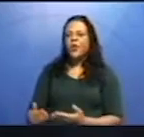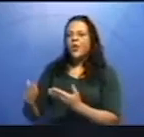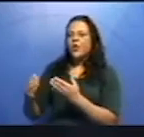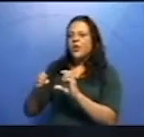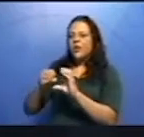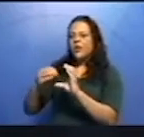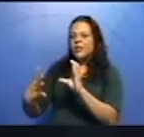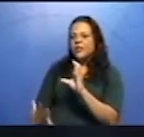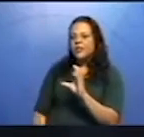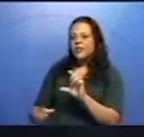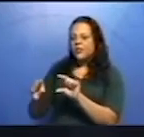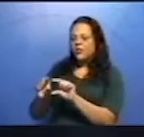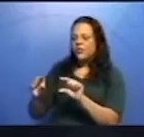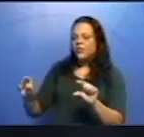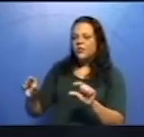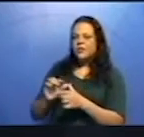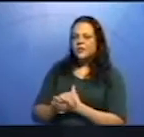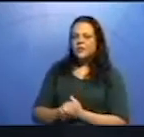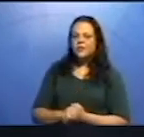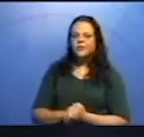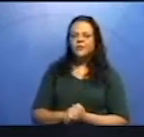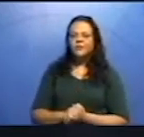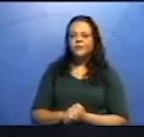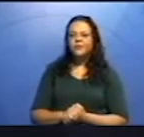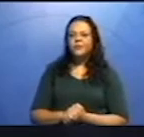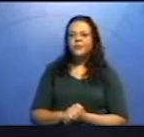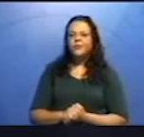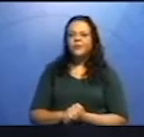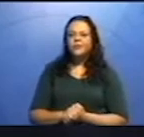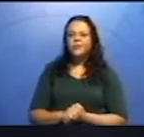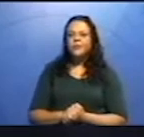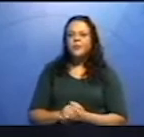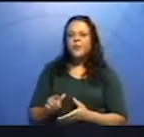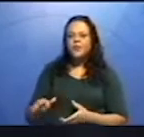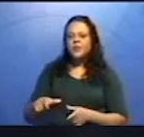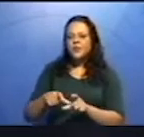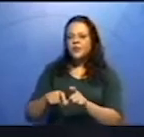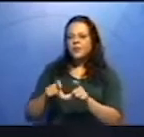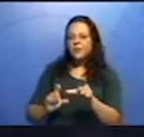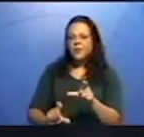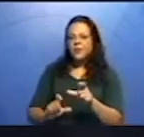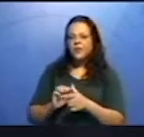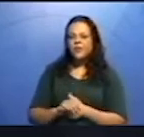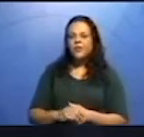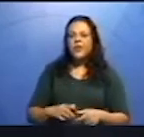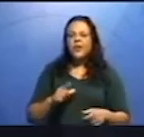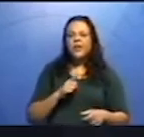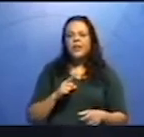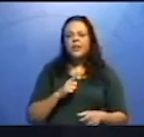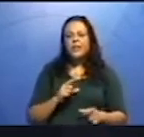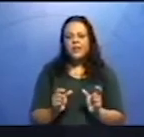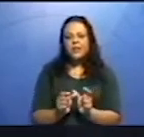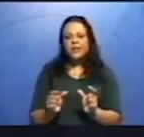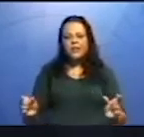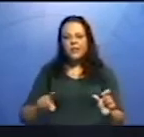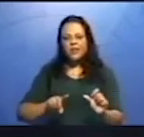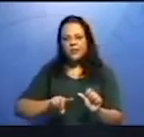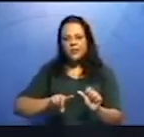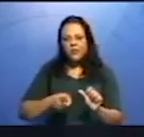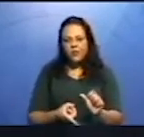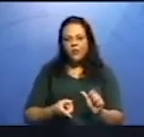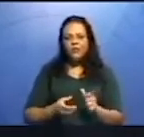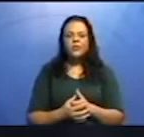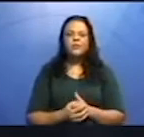São sintaticamente independentes. Uma não desempenha função sintática em relação à outra. E são encadeadas por vírgula. Olha a diferença.